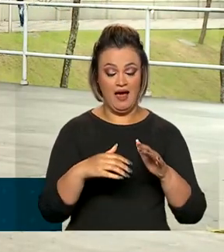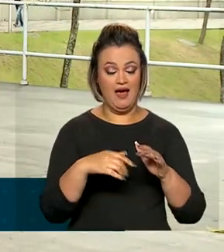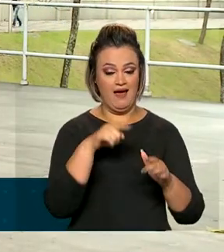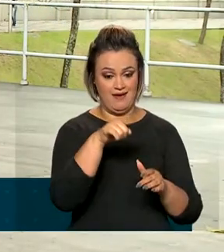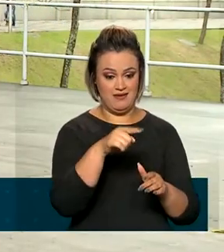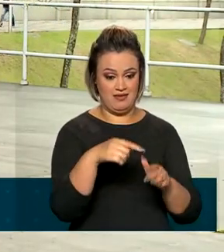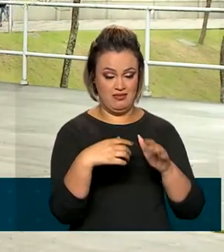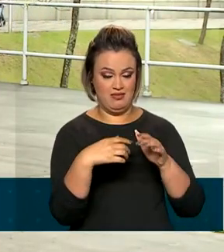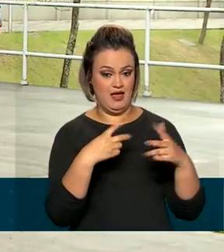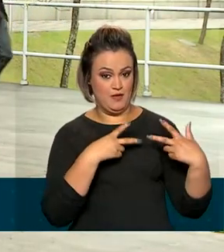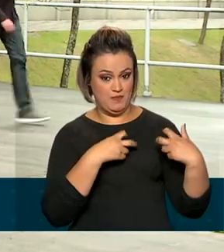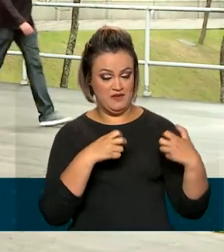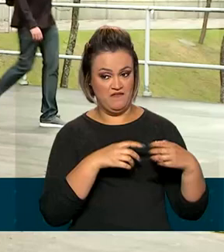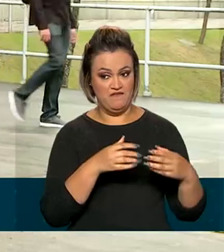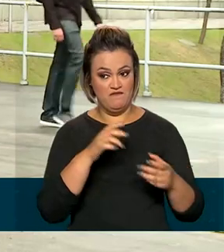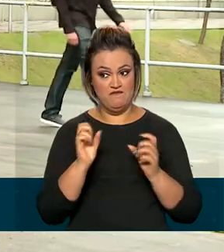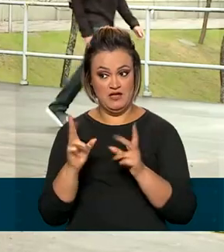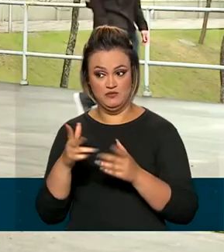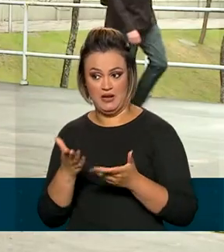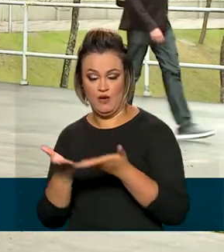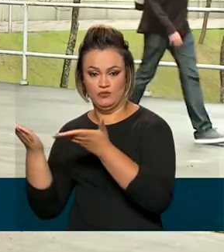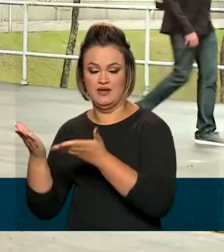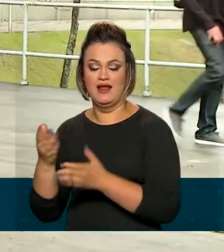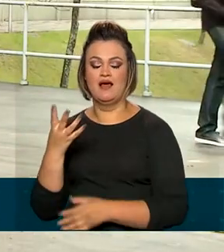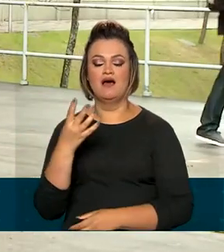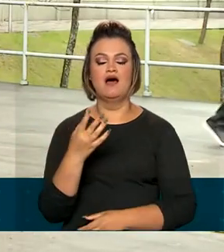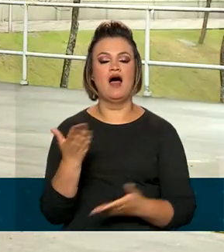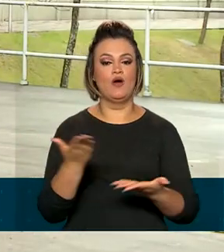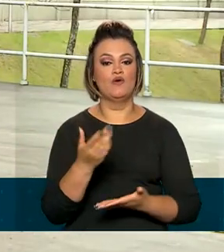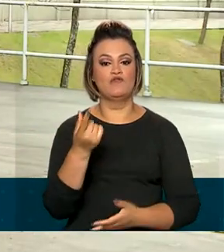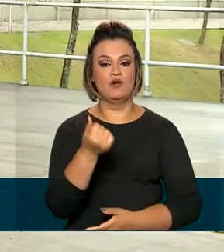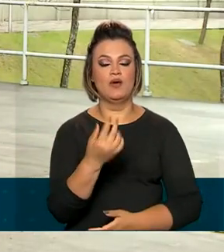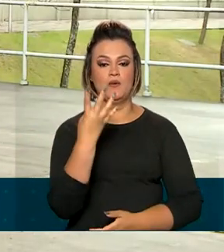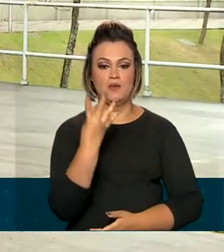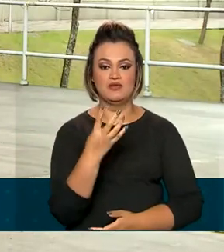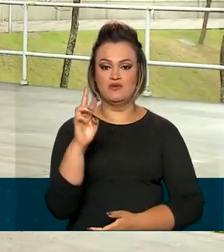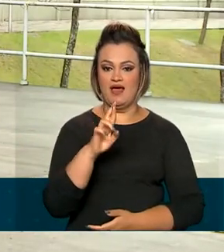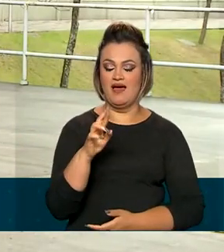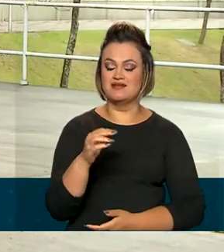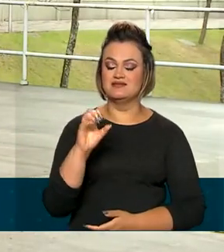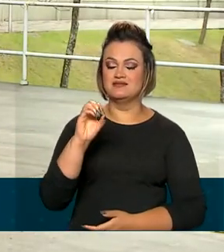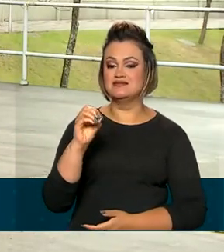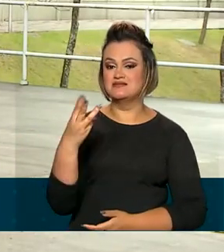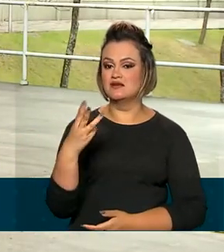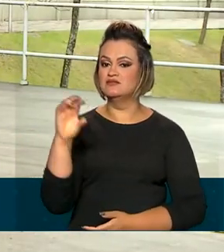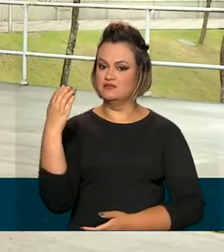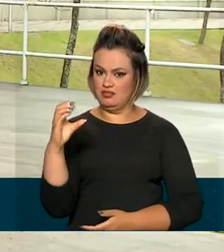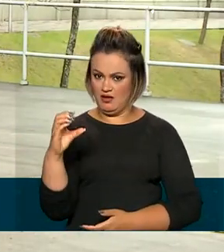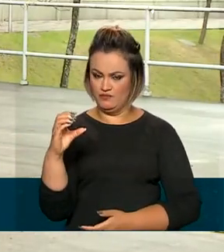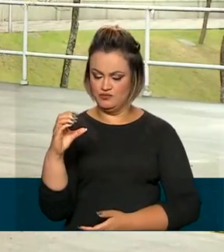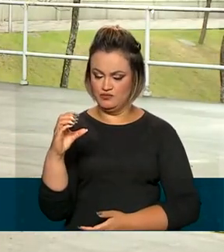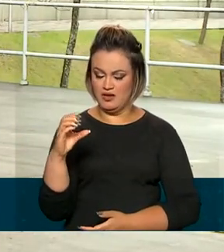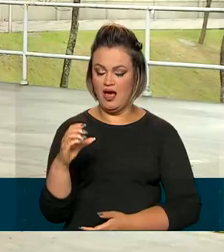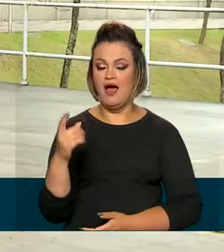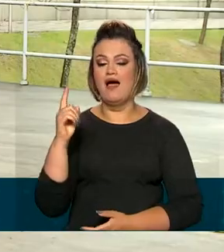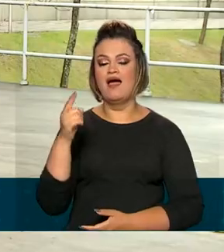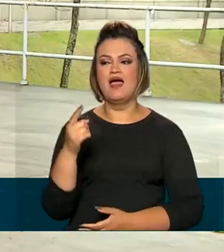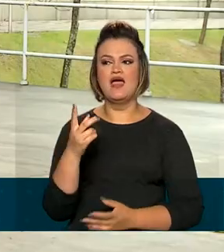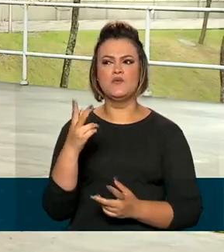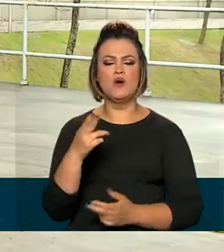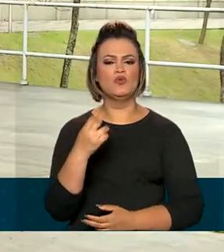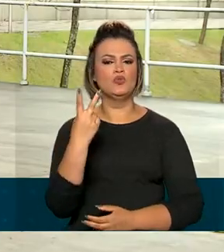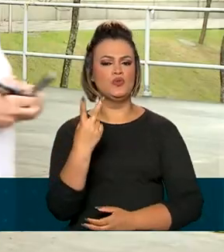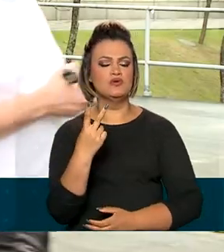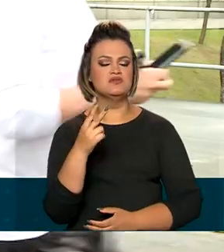distribuidoras passa de R$,23 para R$,03. A redução chega a R$ 2